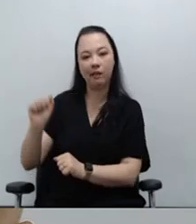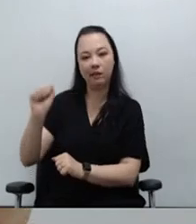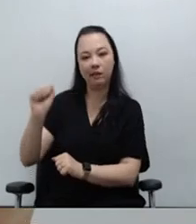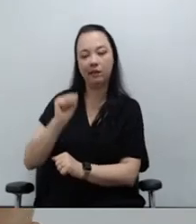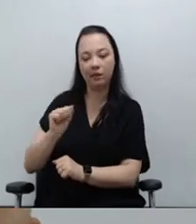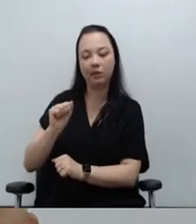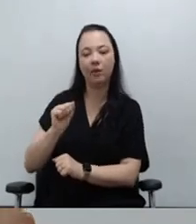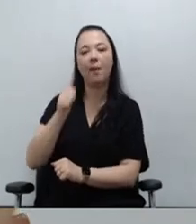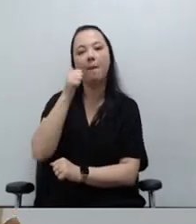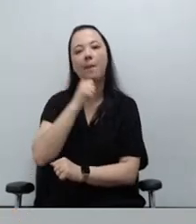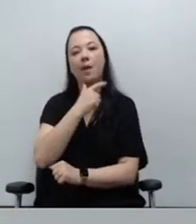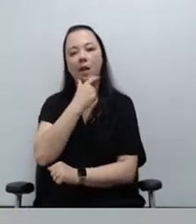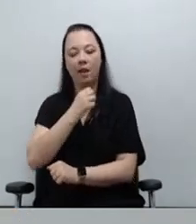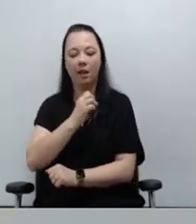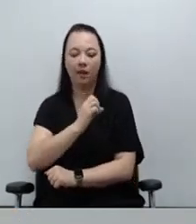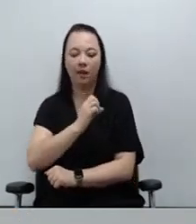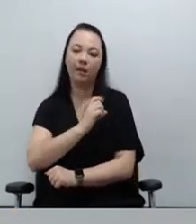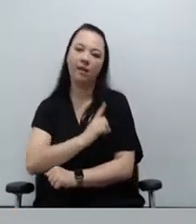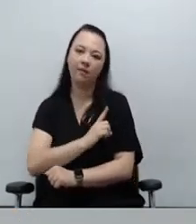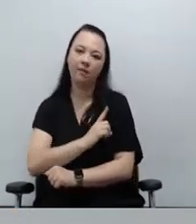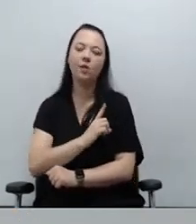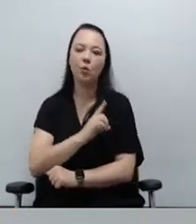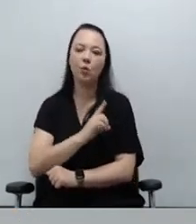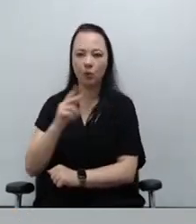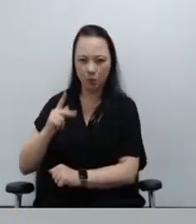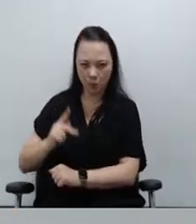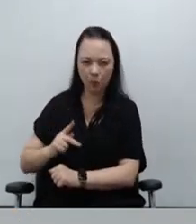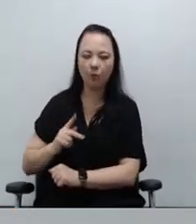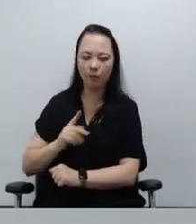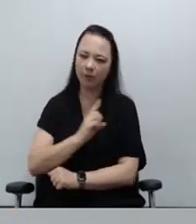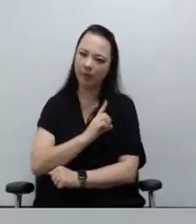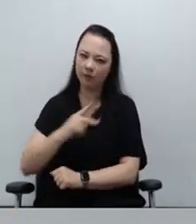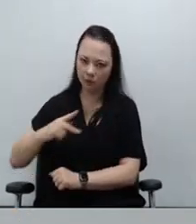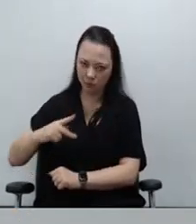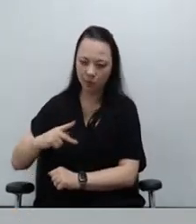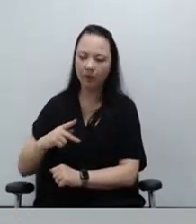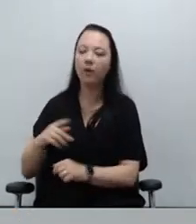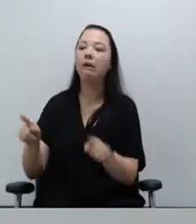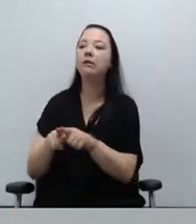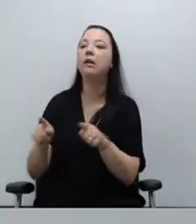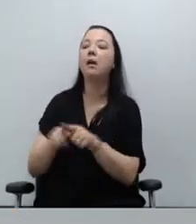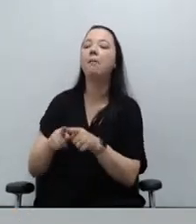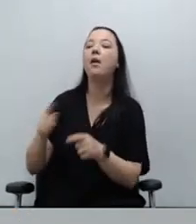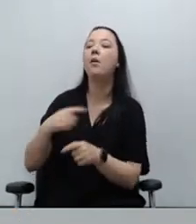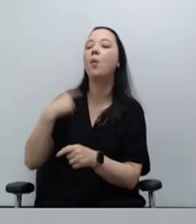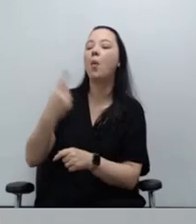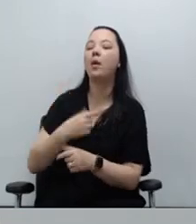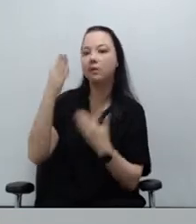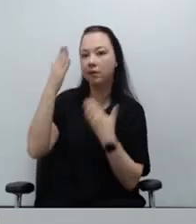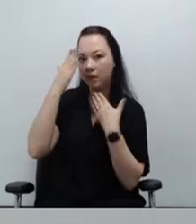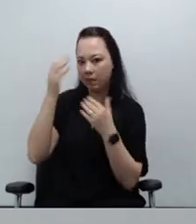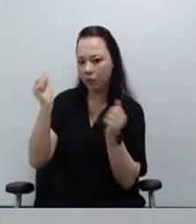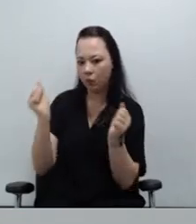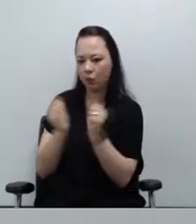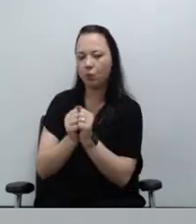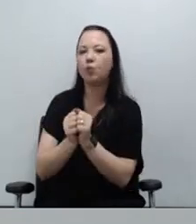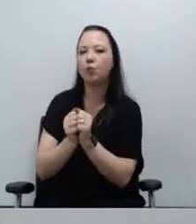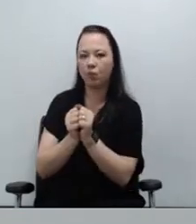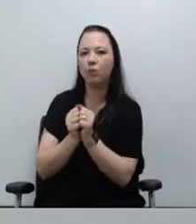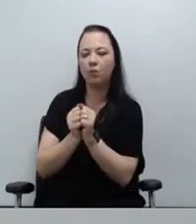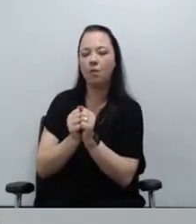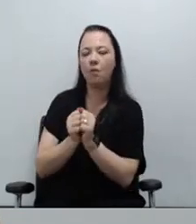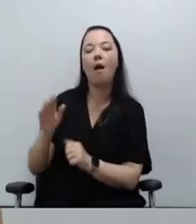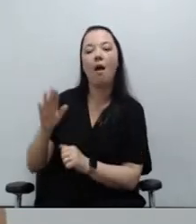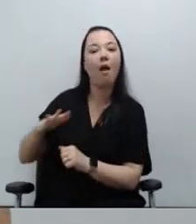Defensores Públicos, a Defensoria Pública Geral também conta com a Associação dos Servidores e Servidoras agora na Assembleia